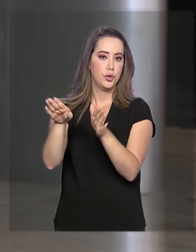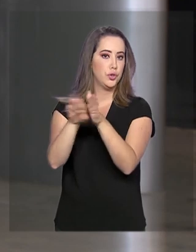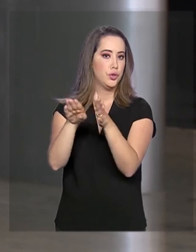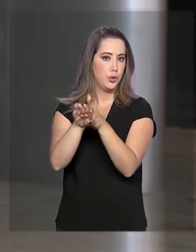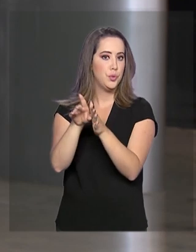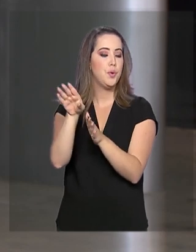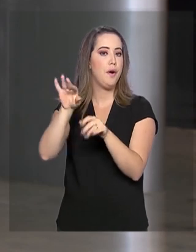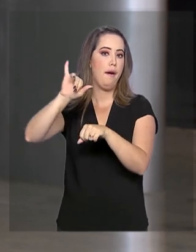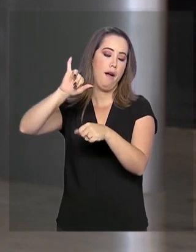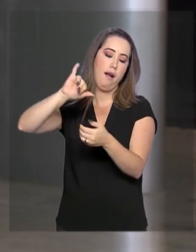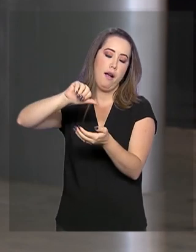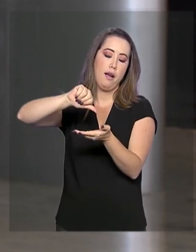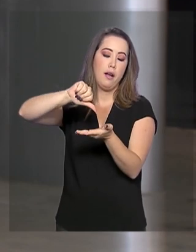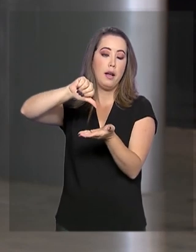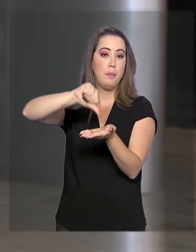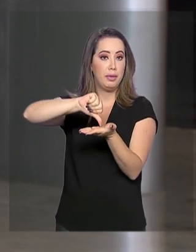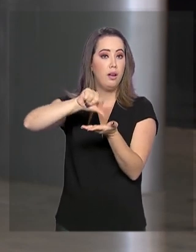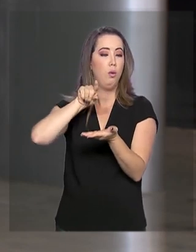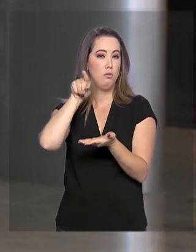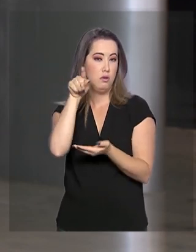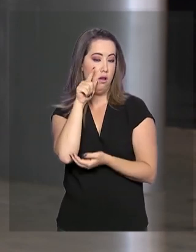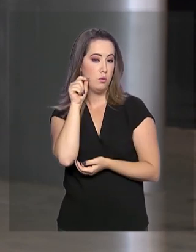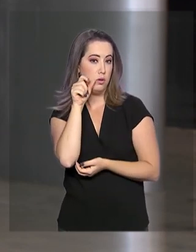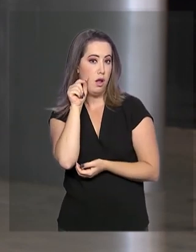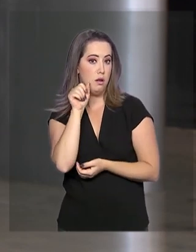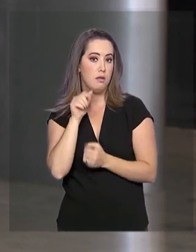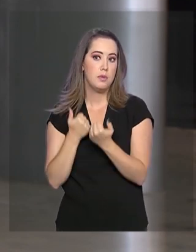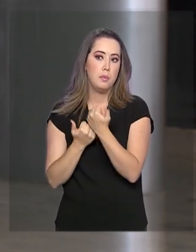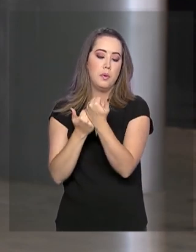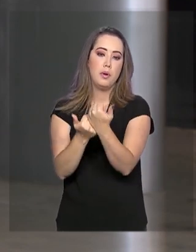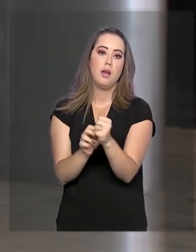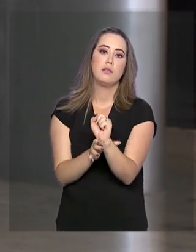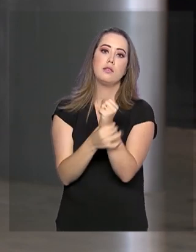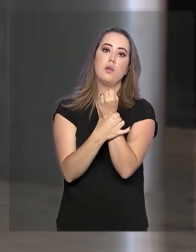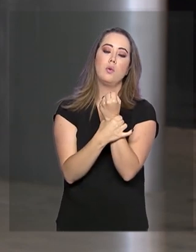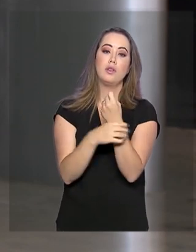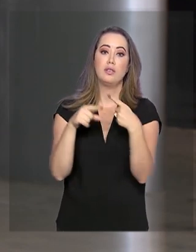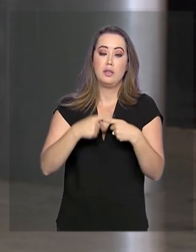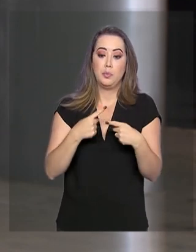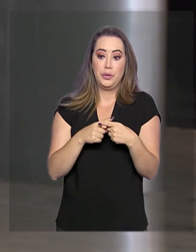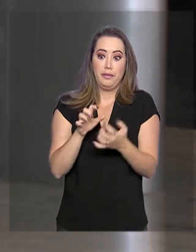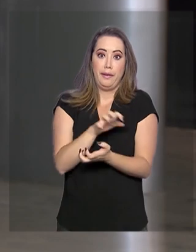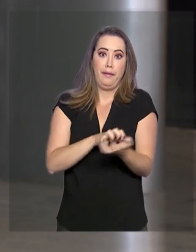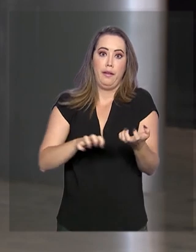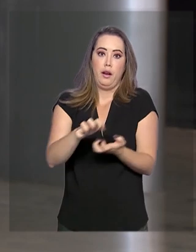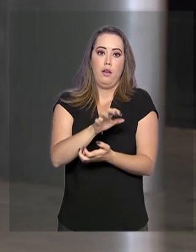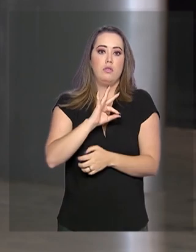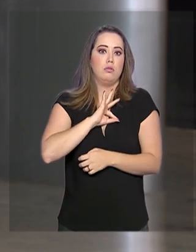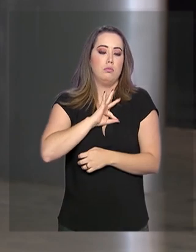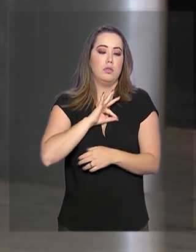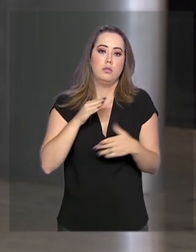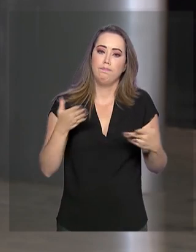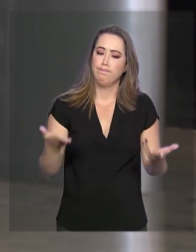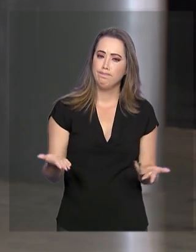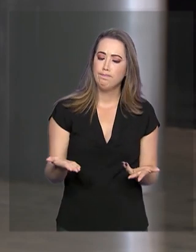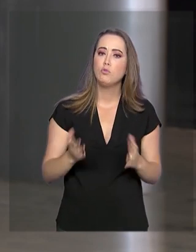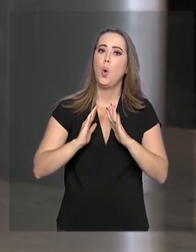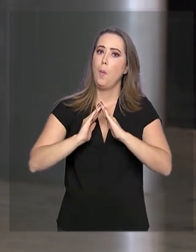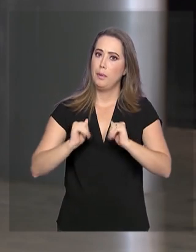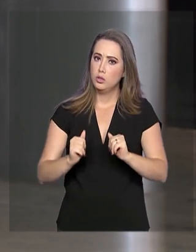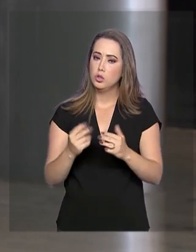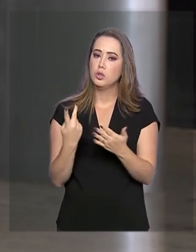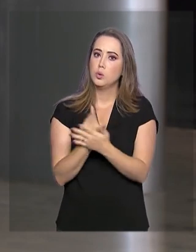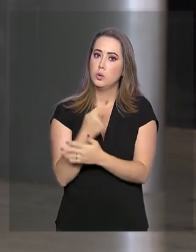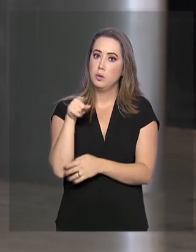no final da tarde de hoje. Esses militares vão ajudar na segurança do Estado que passa por uma greve de policiais. O pedido foi feito pelo